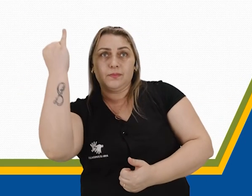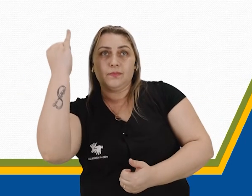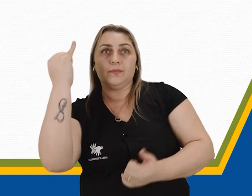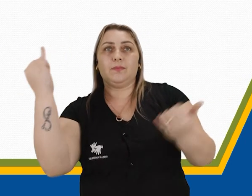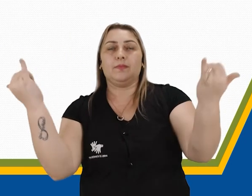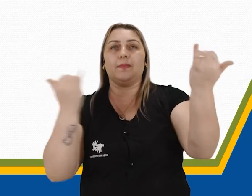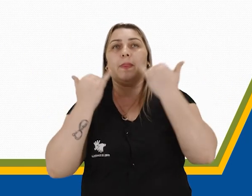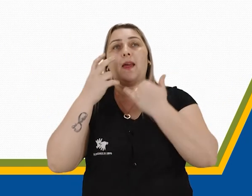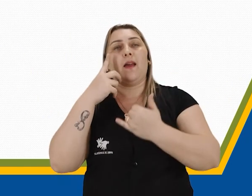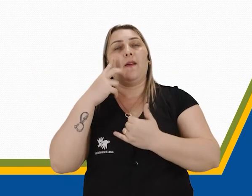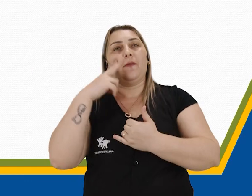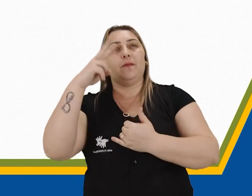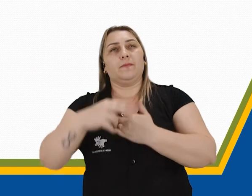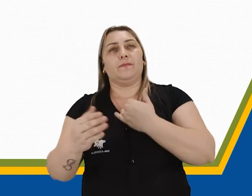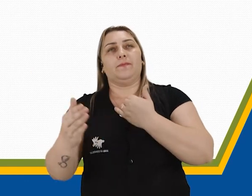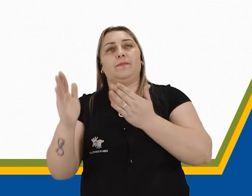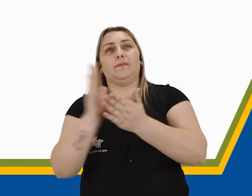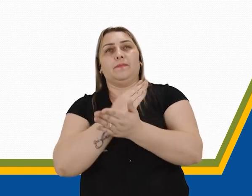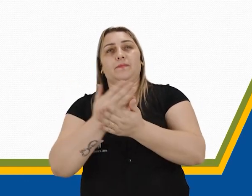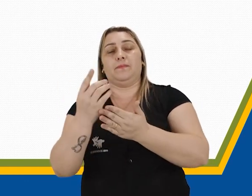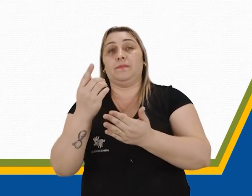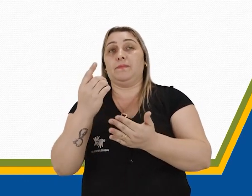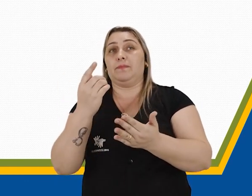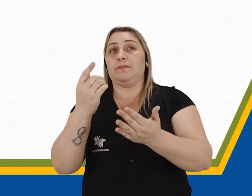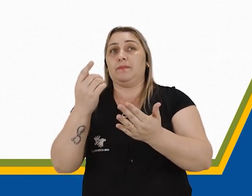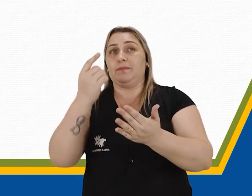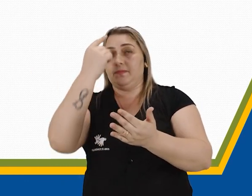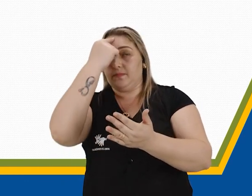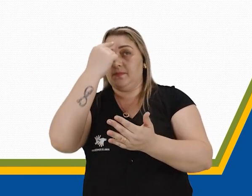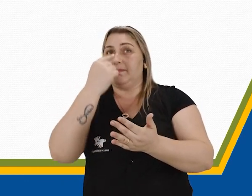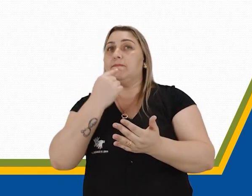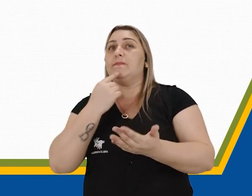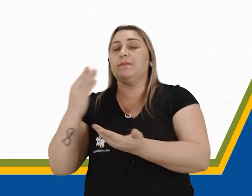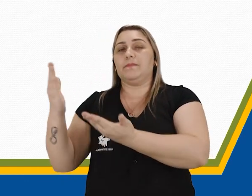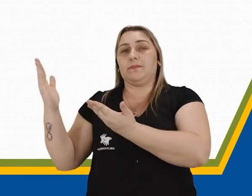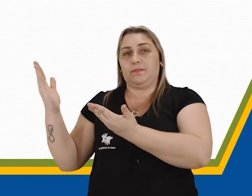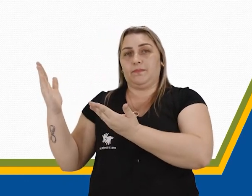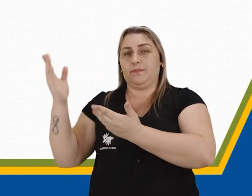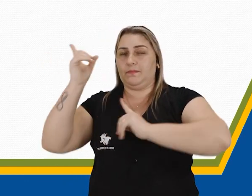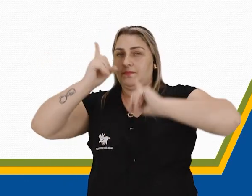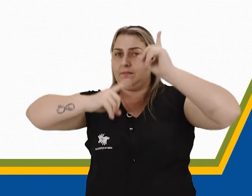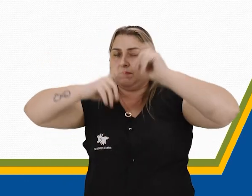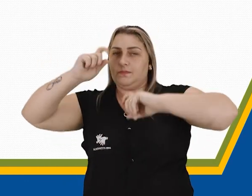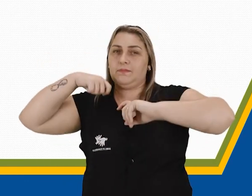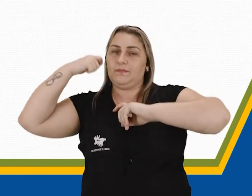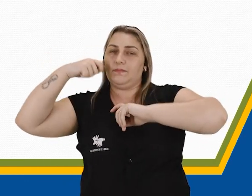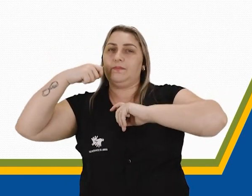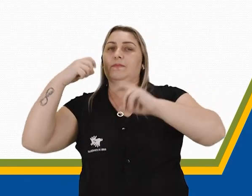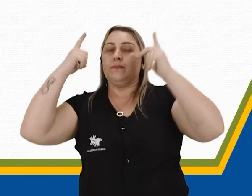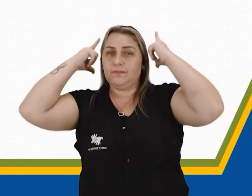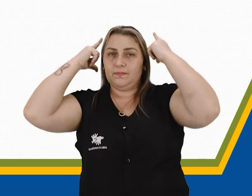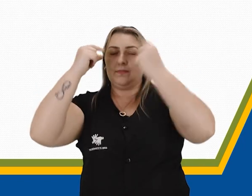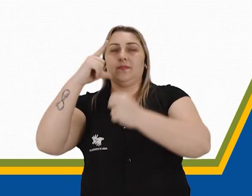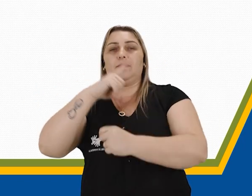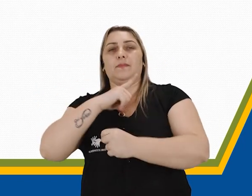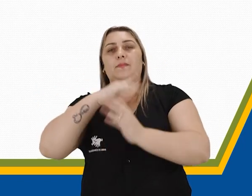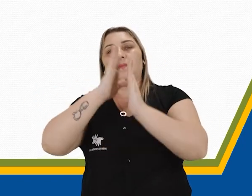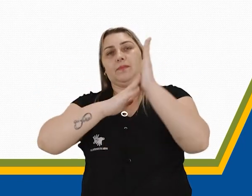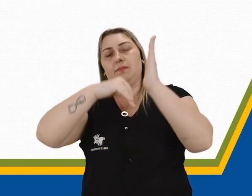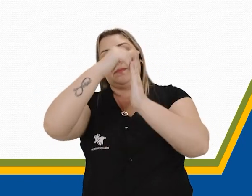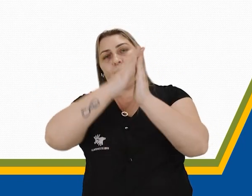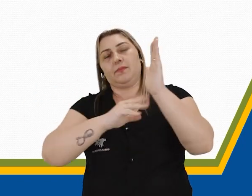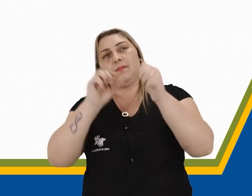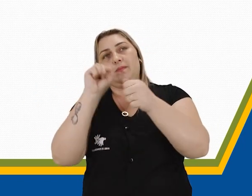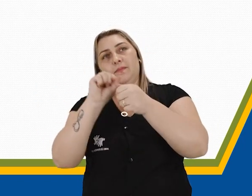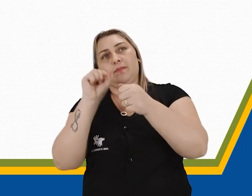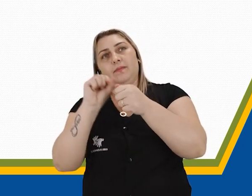algumas imagens, nós não vamos analisar, de expressões artísticas gregas. Nós temos aqui uma pintura